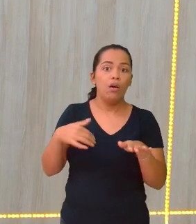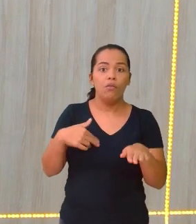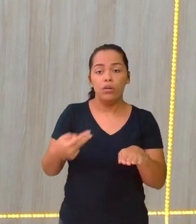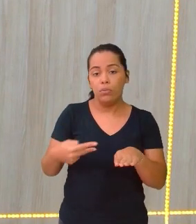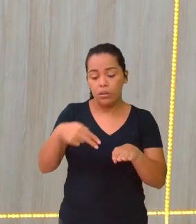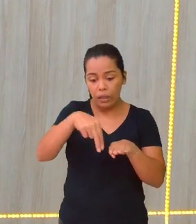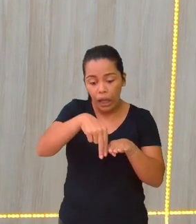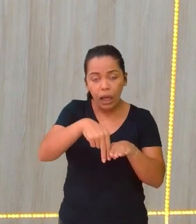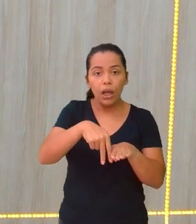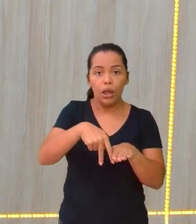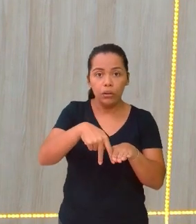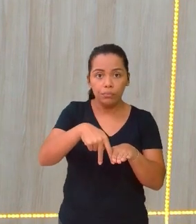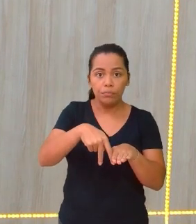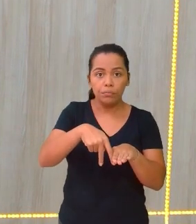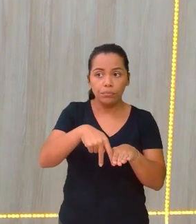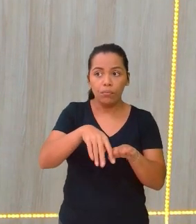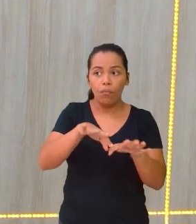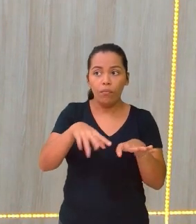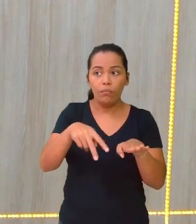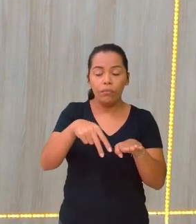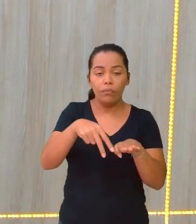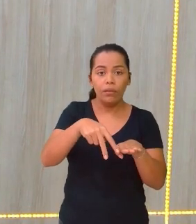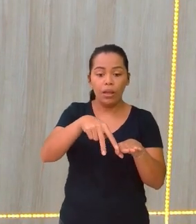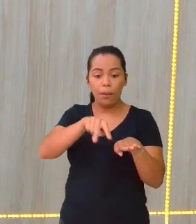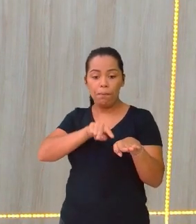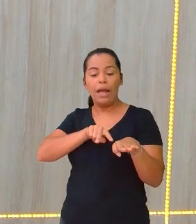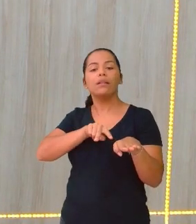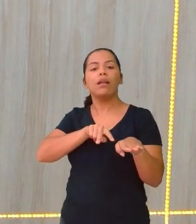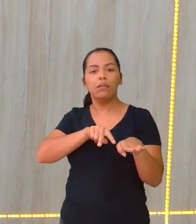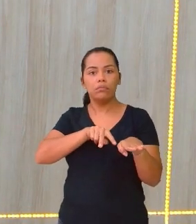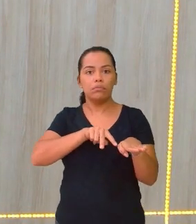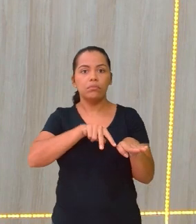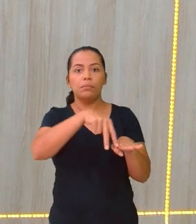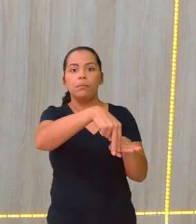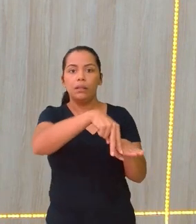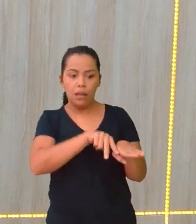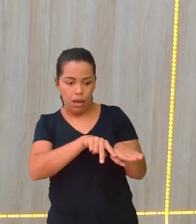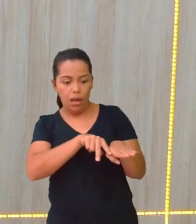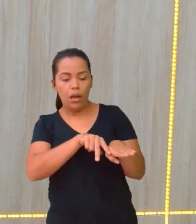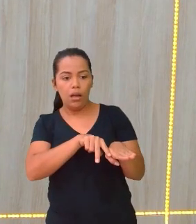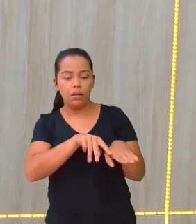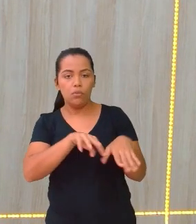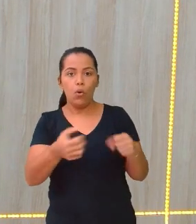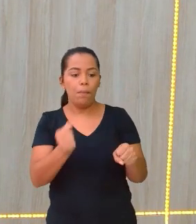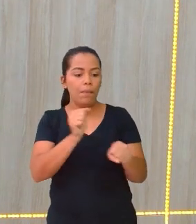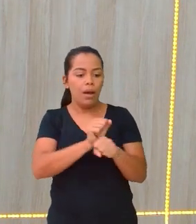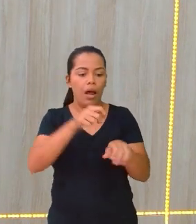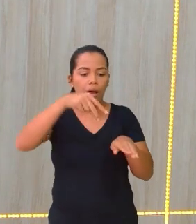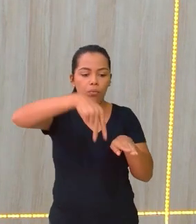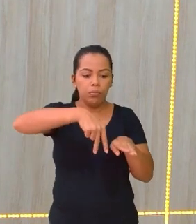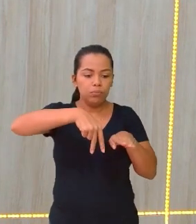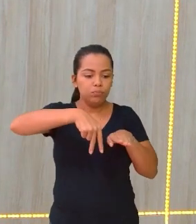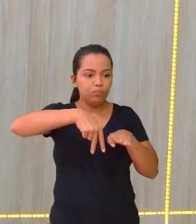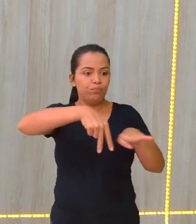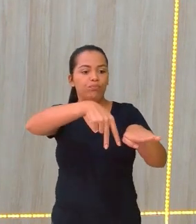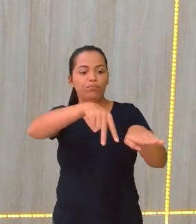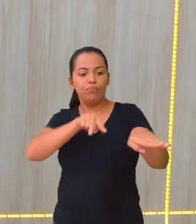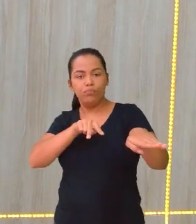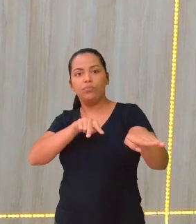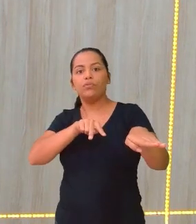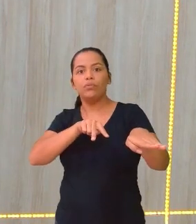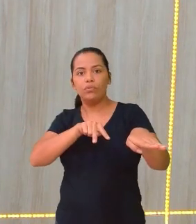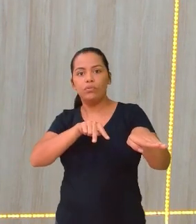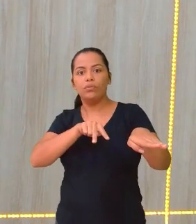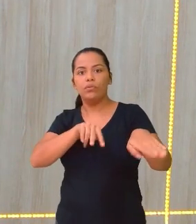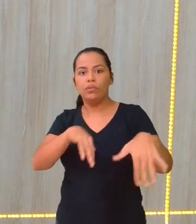imediatamente, entra em movimento. A tendência do meu corpo é ser jogado para trás. Isso aí é uma das leis de Newton que fala aí da